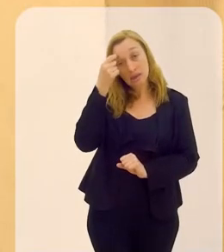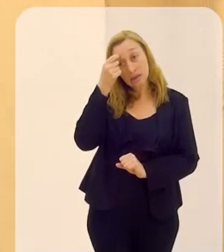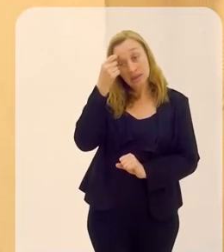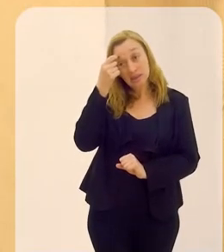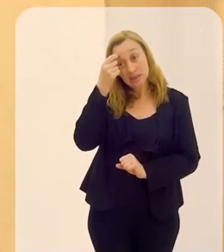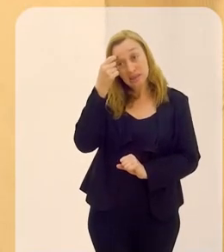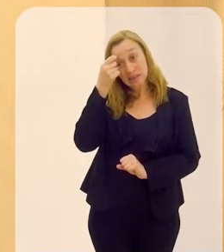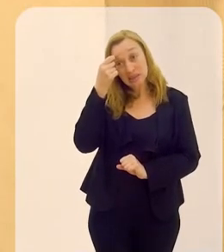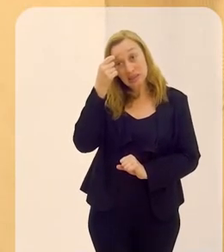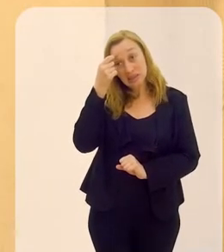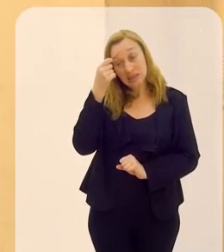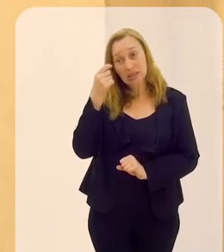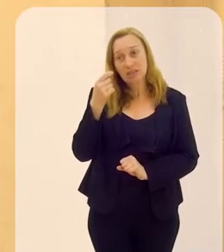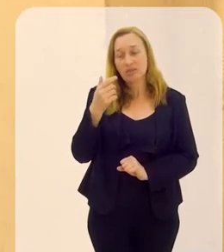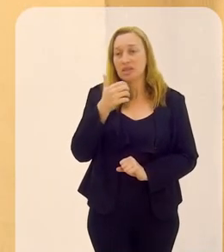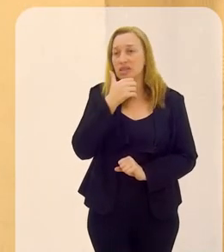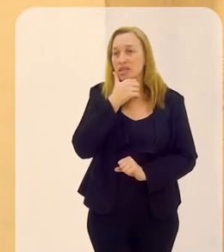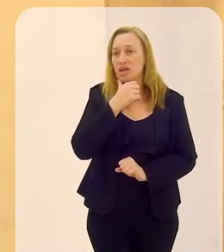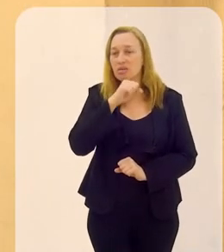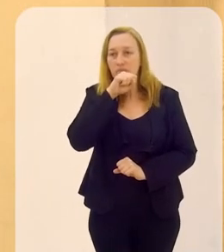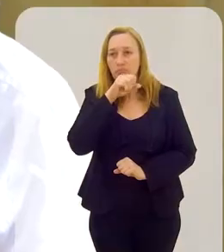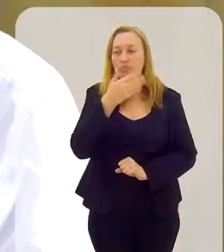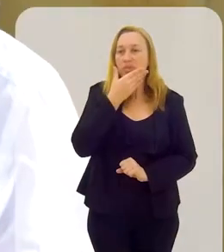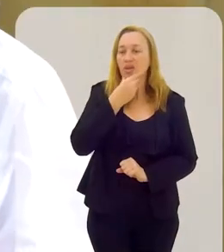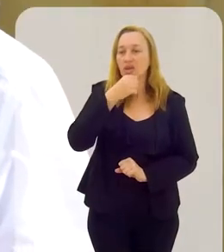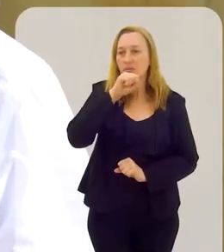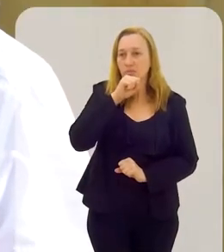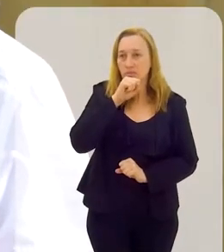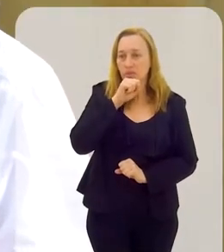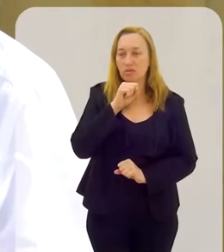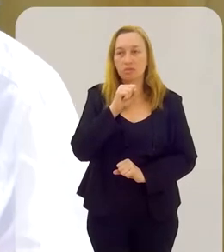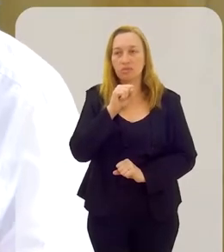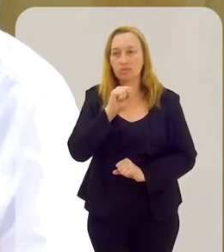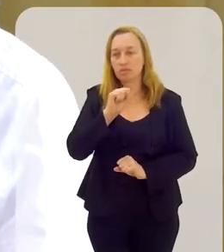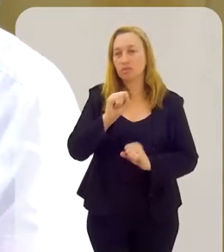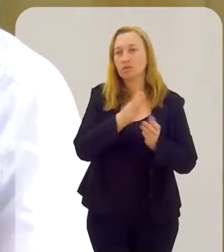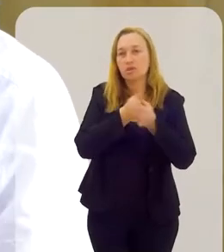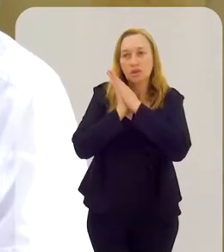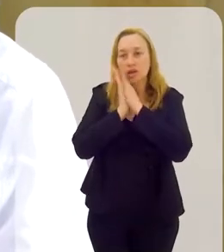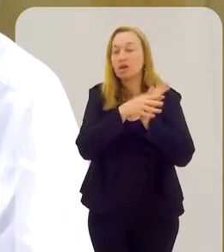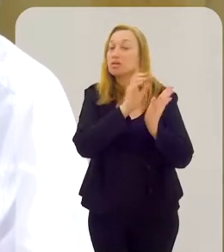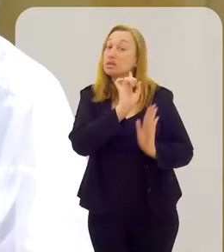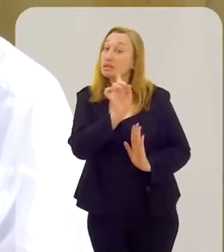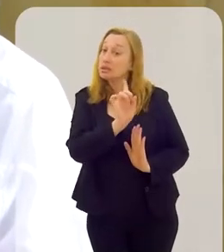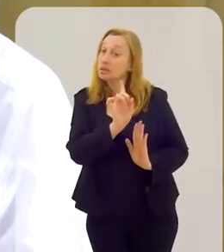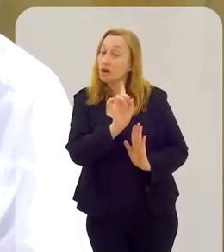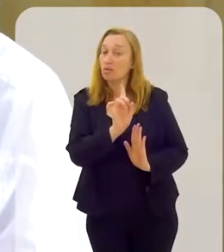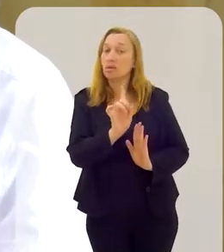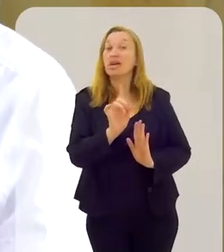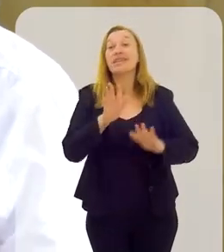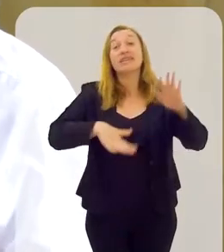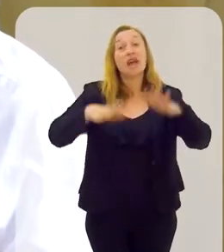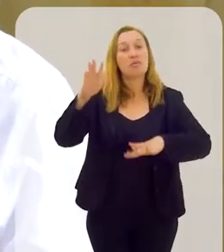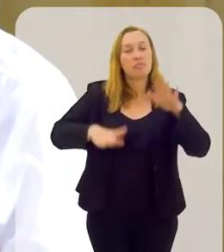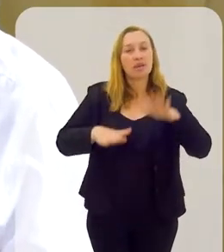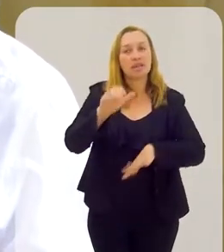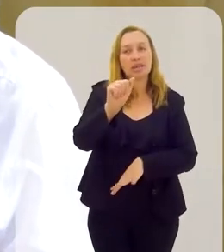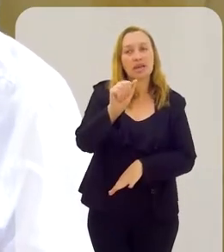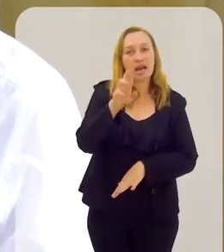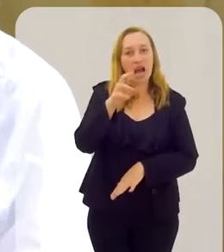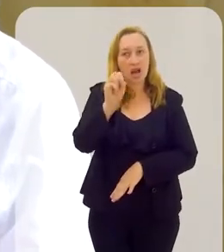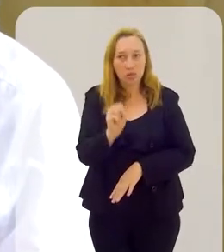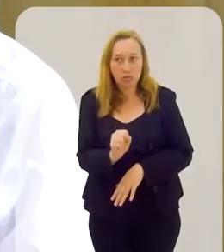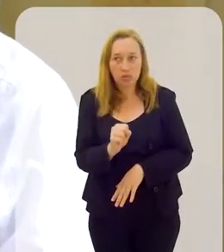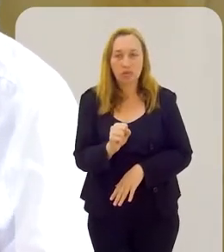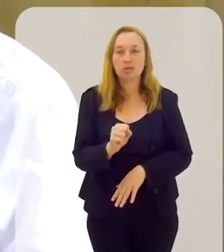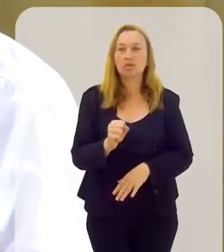que ele ou ela vá se tornar babalorixá ou ialorixá. E isso depende muito de cargos. Todo mundo que